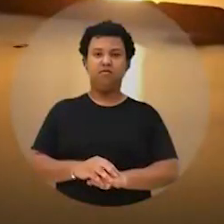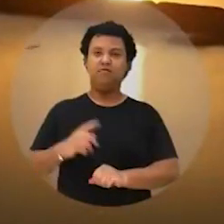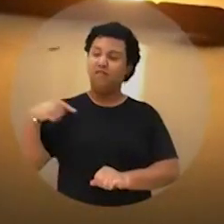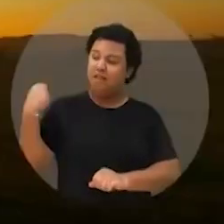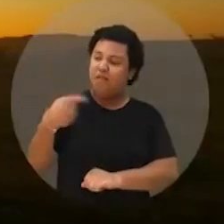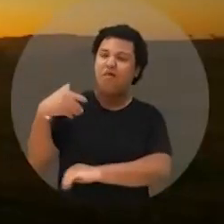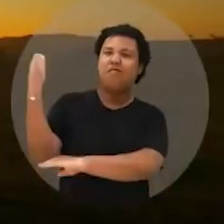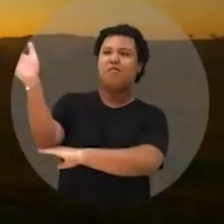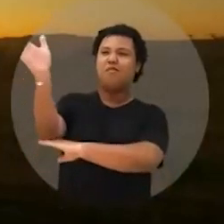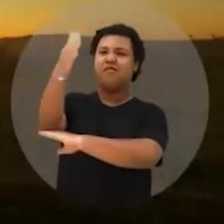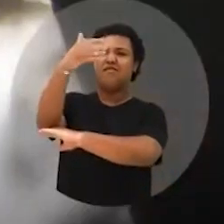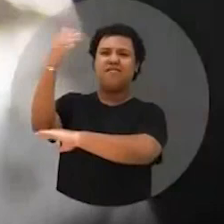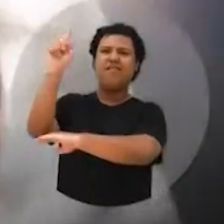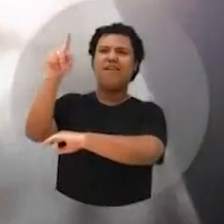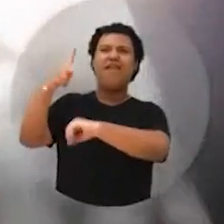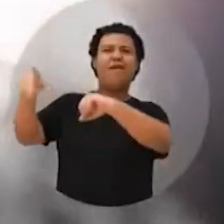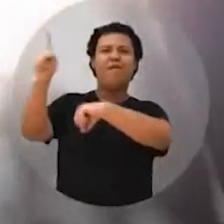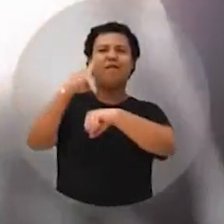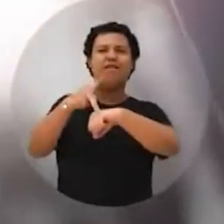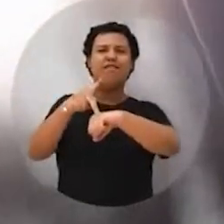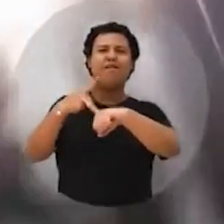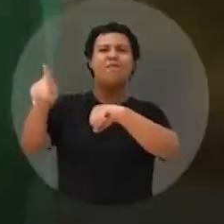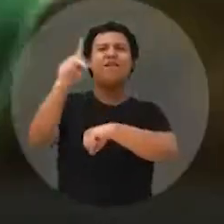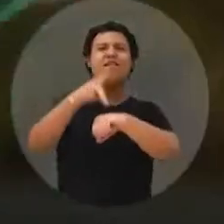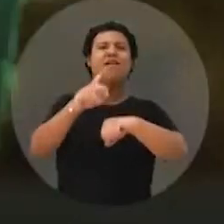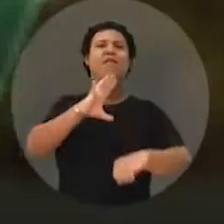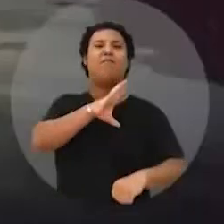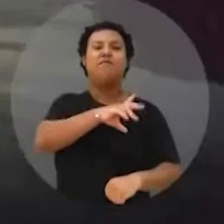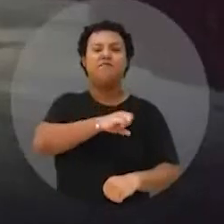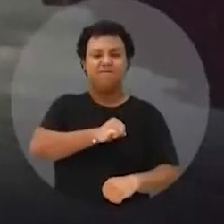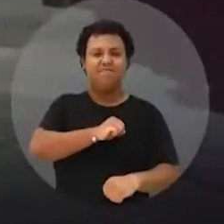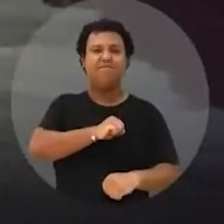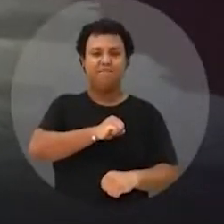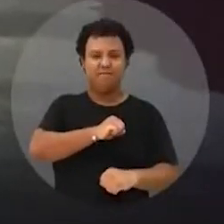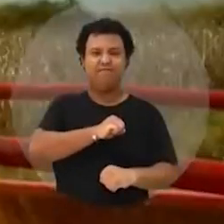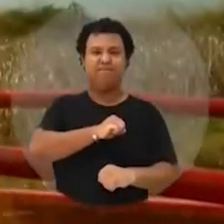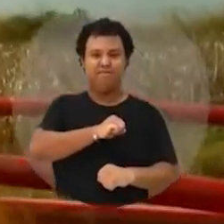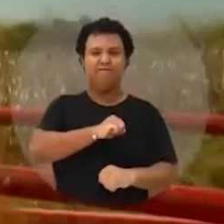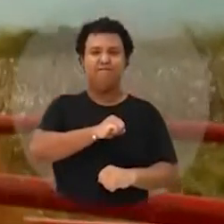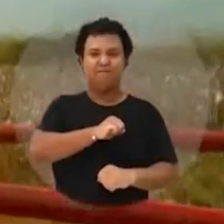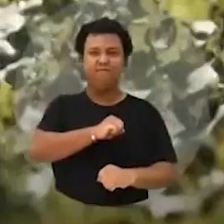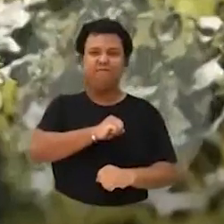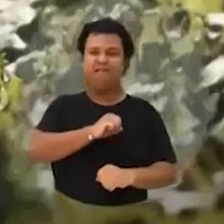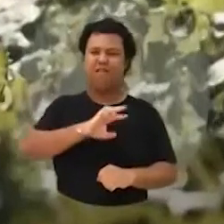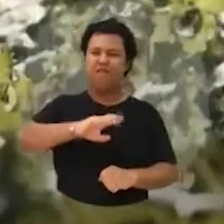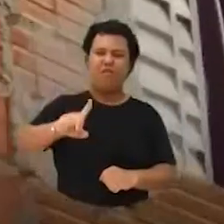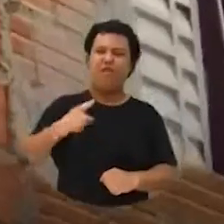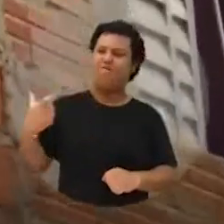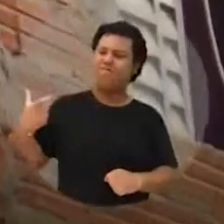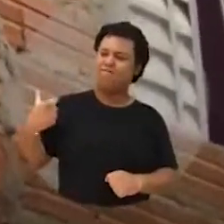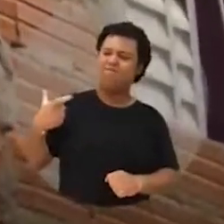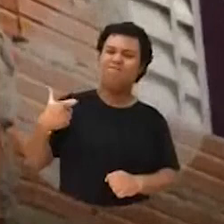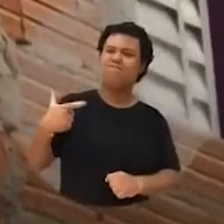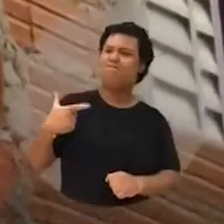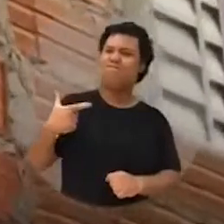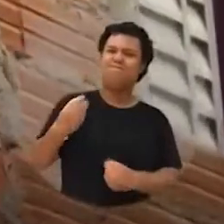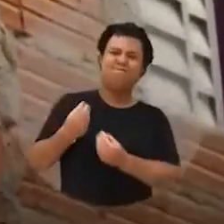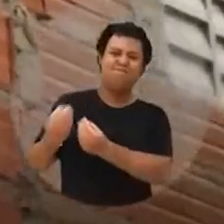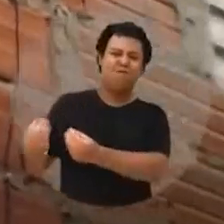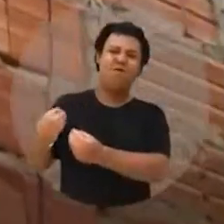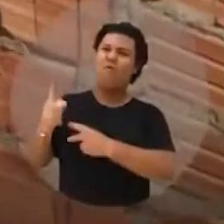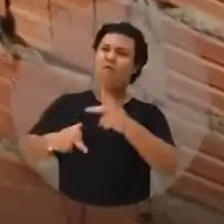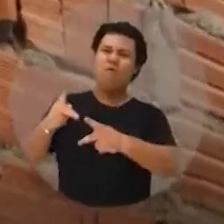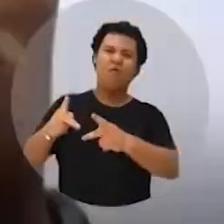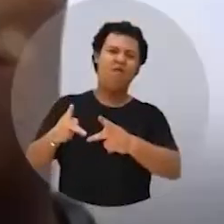A nossa bandeira é nossa pátria, pátria amada. Não é de quem propaga ódio